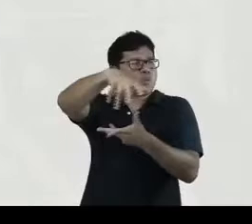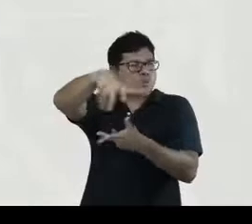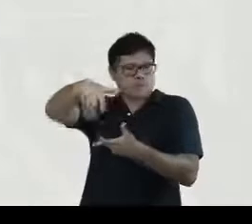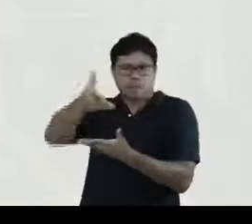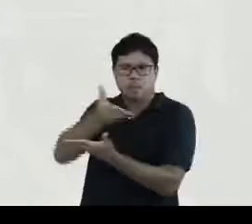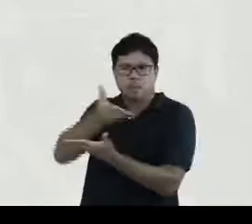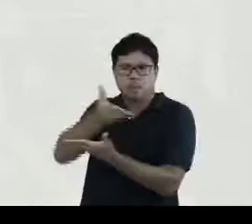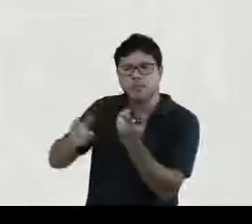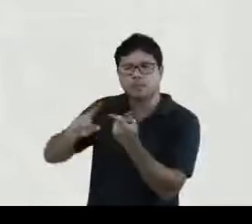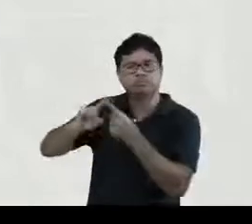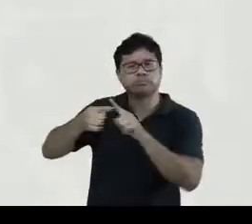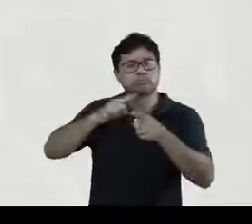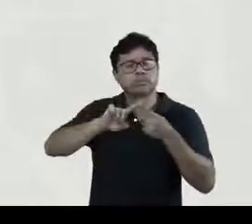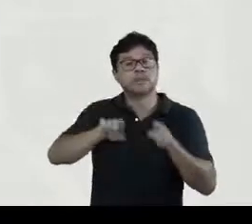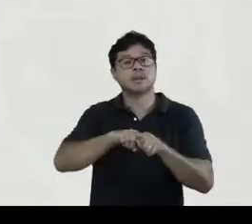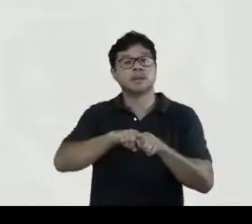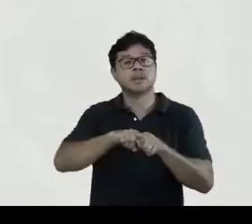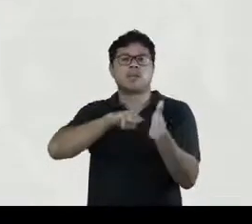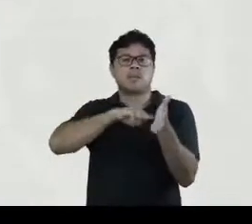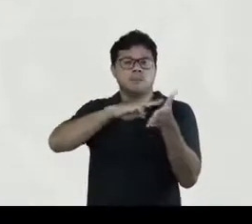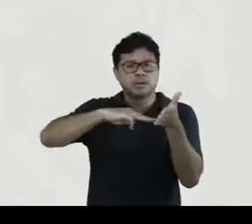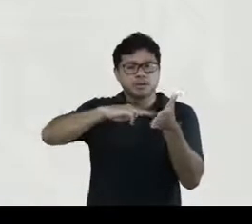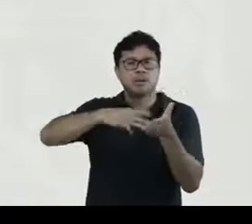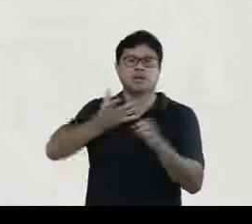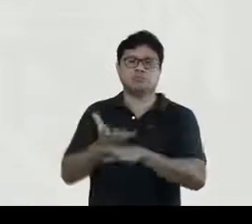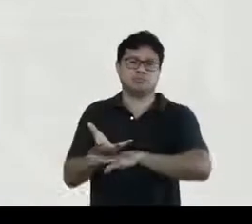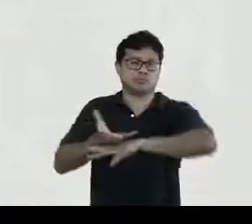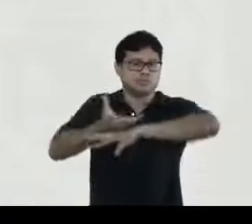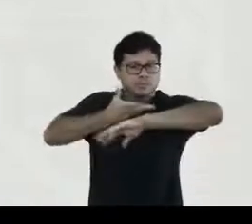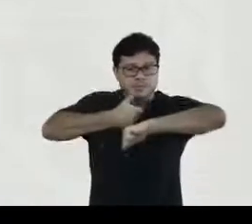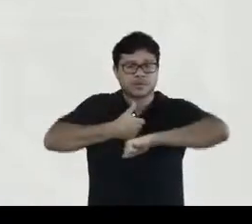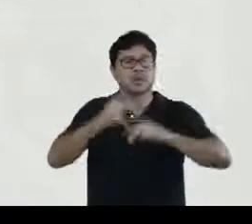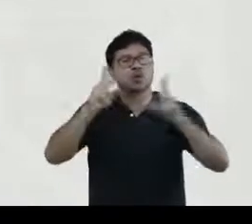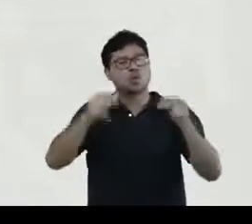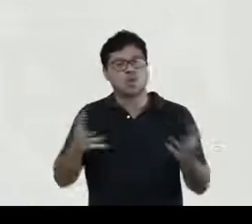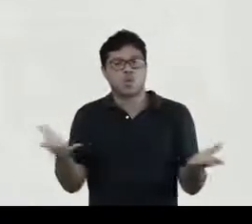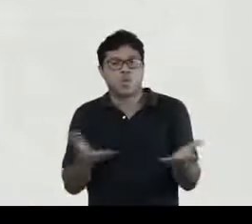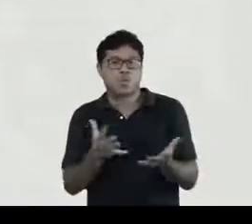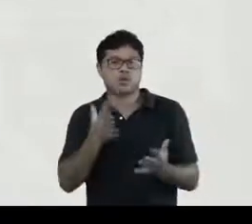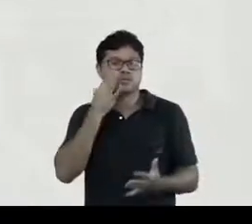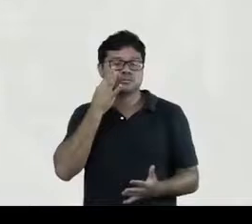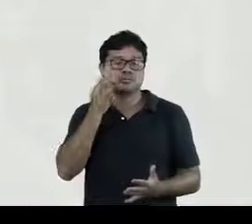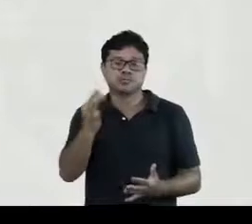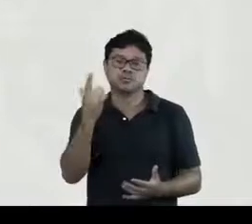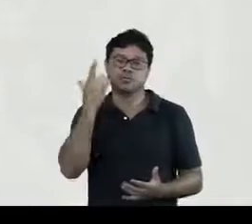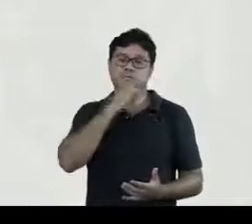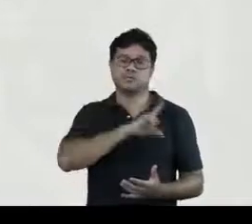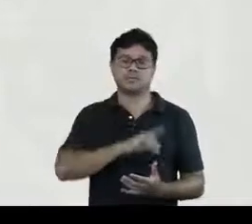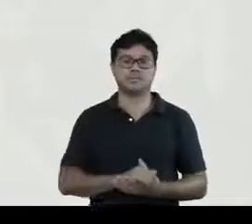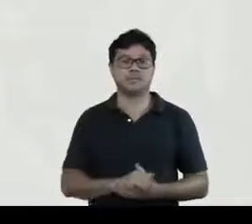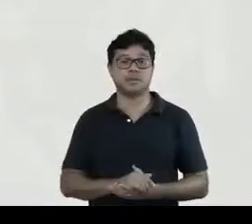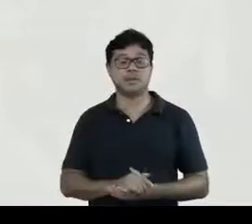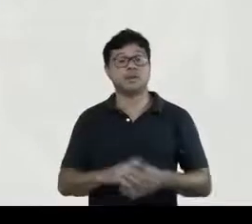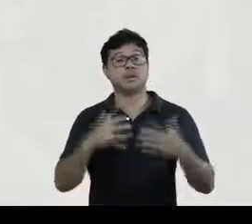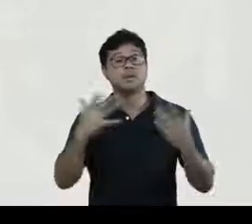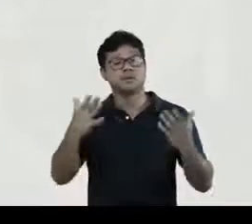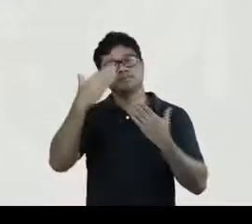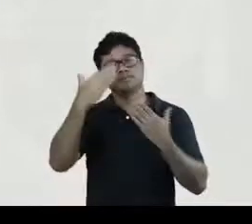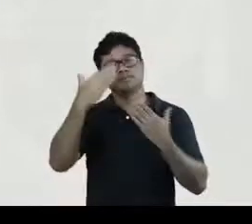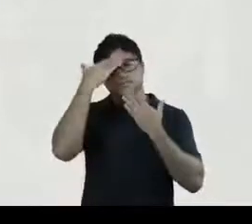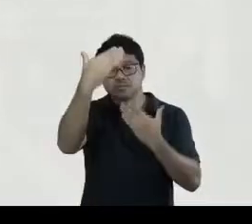e com um método multi interdisciplinar como este que nós vimos nesta manhã então nosso